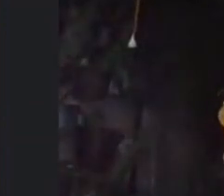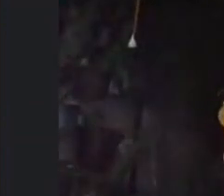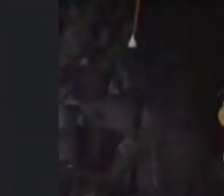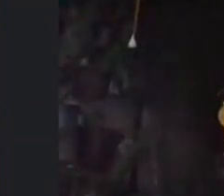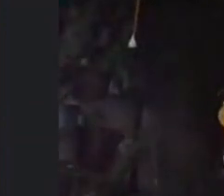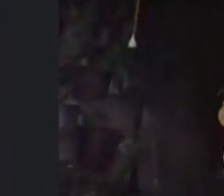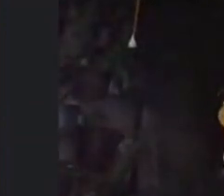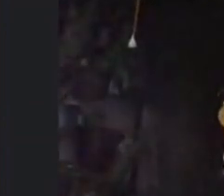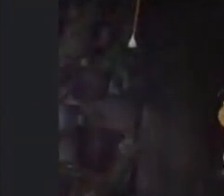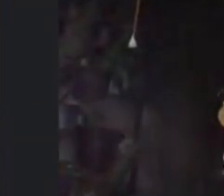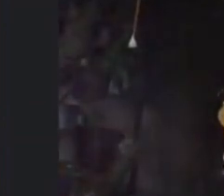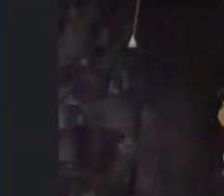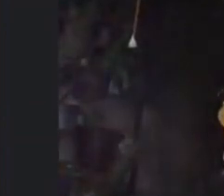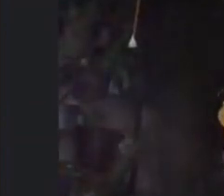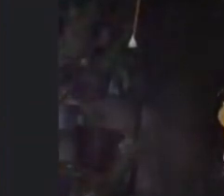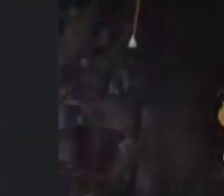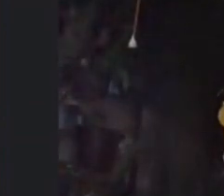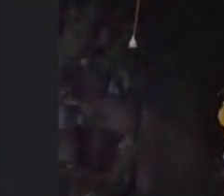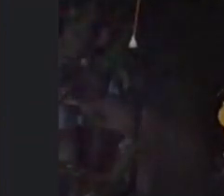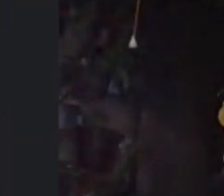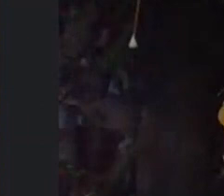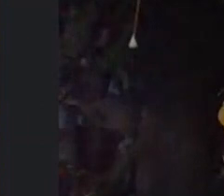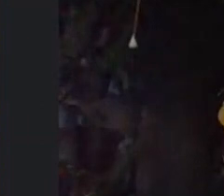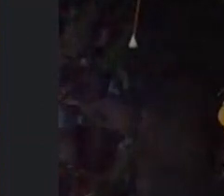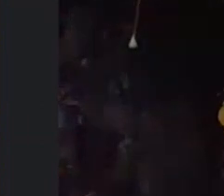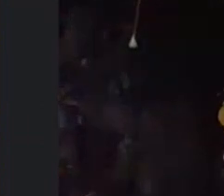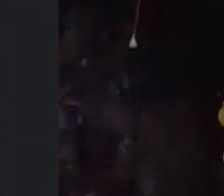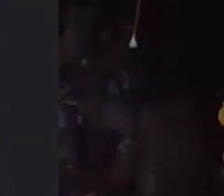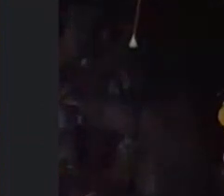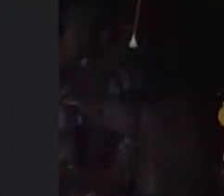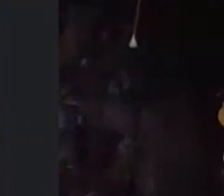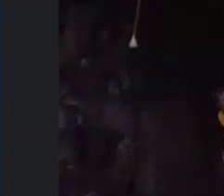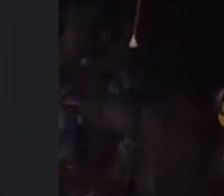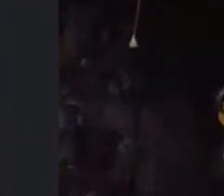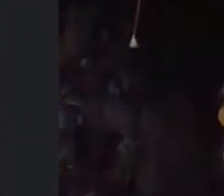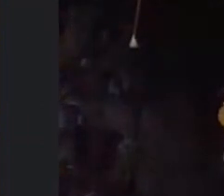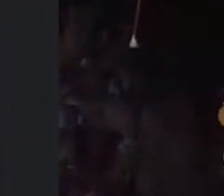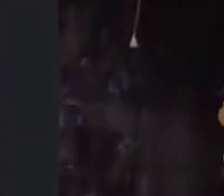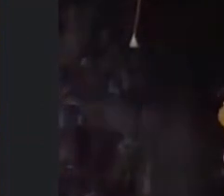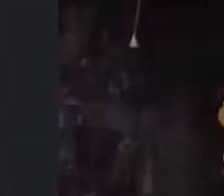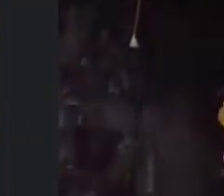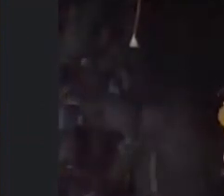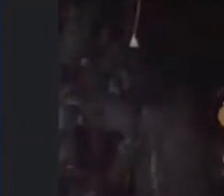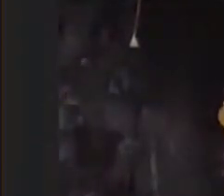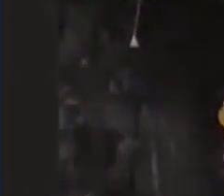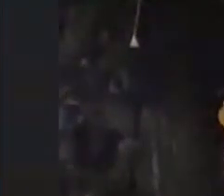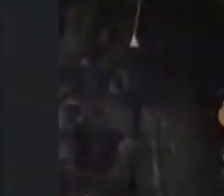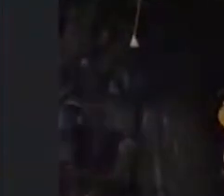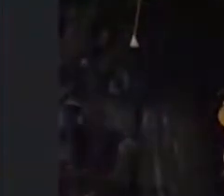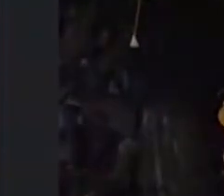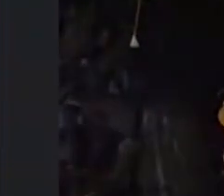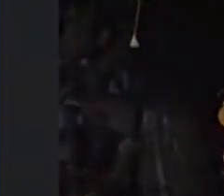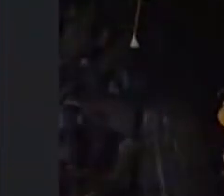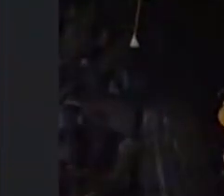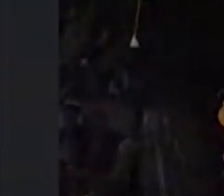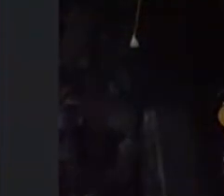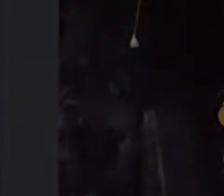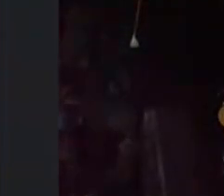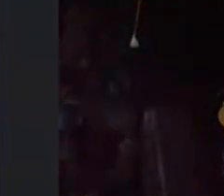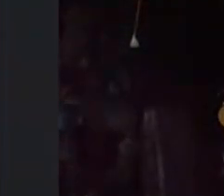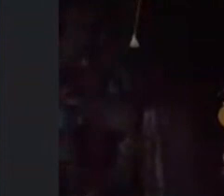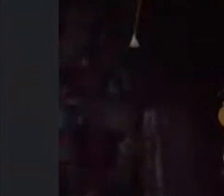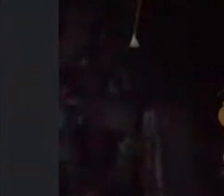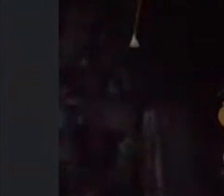GEC babagar as pessoas que vão que estão no processo seletivo levar isso com seriedade colocar isso na